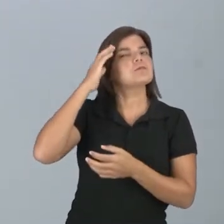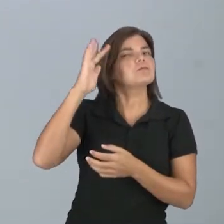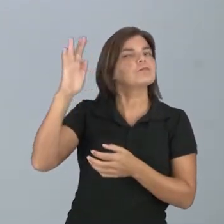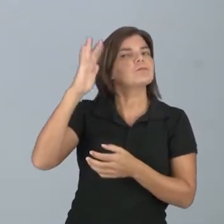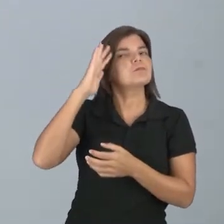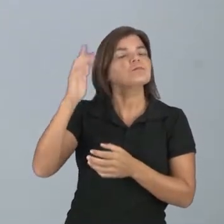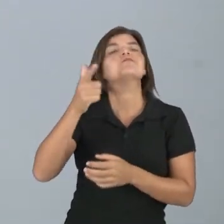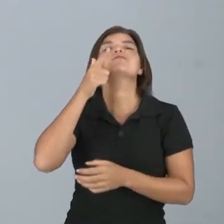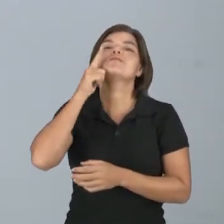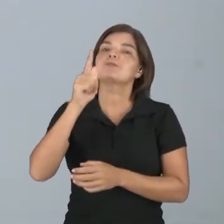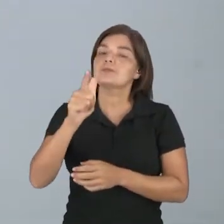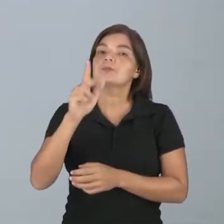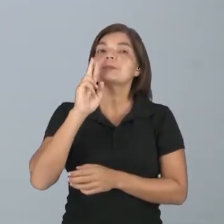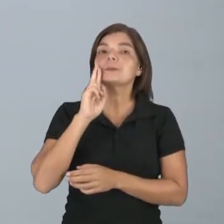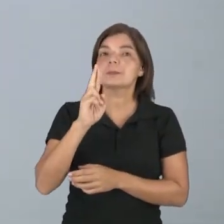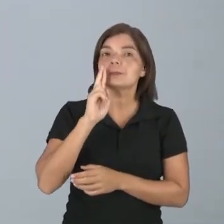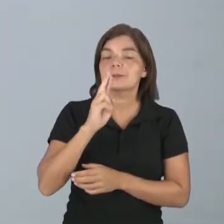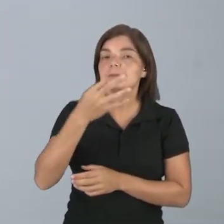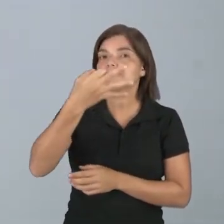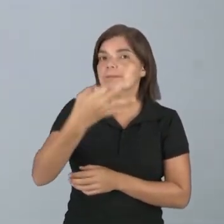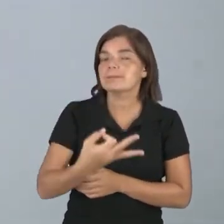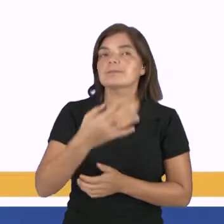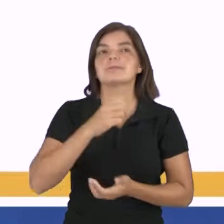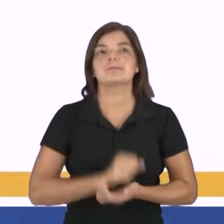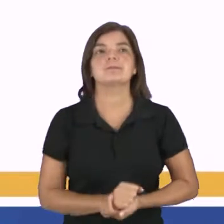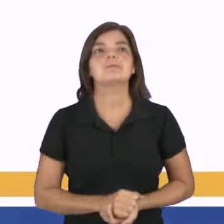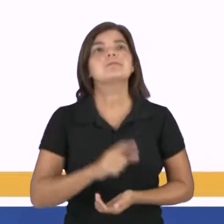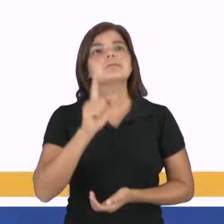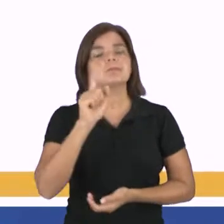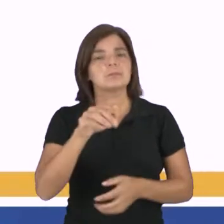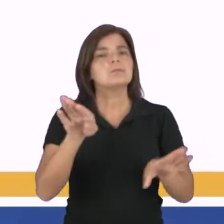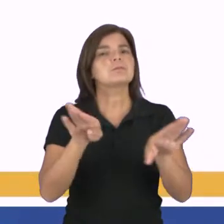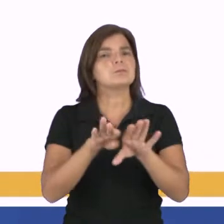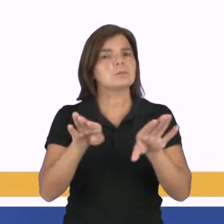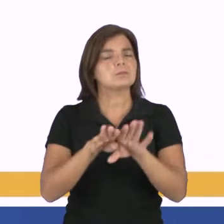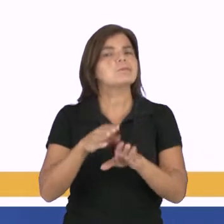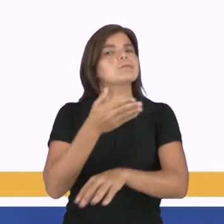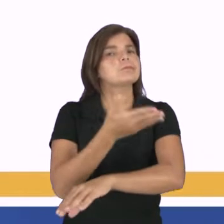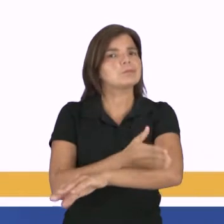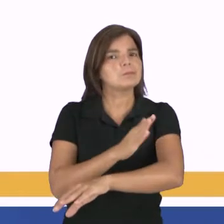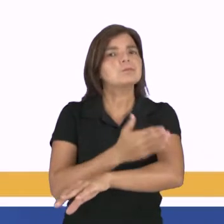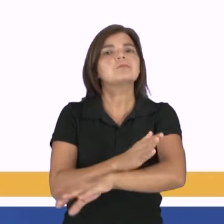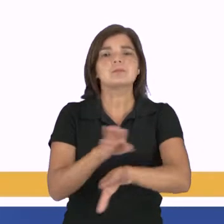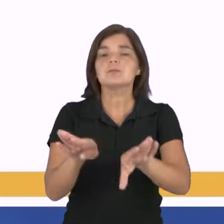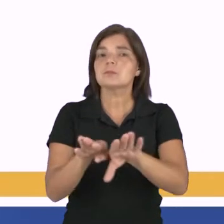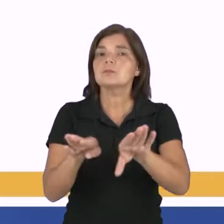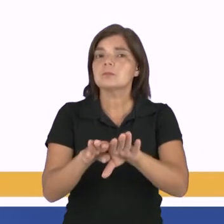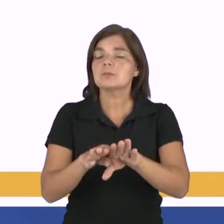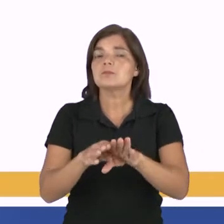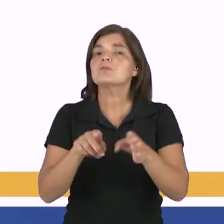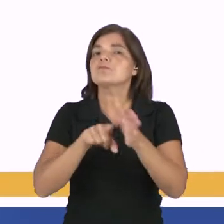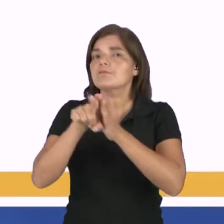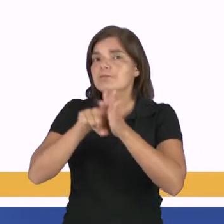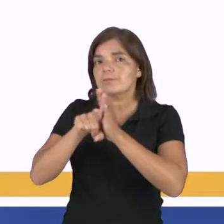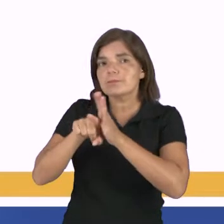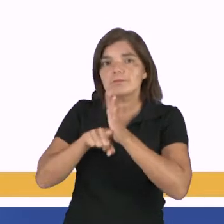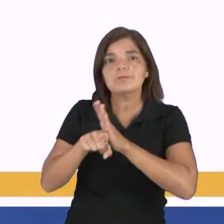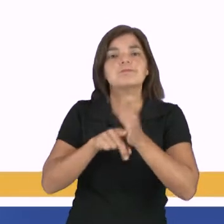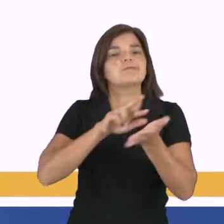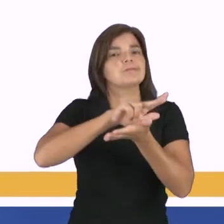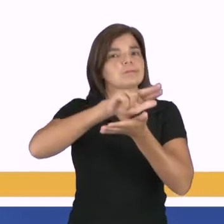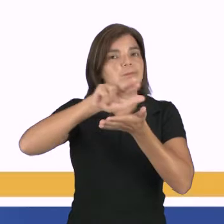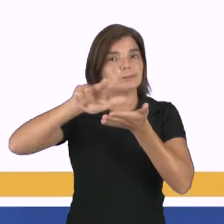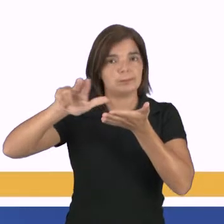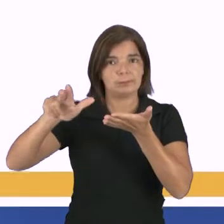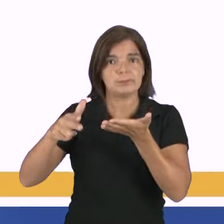encontrassem uma resposta satisfatória. É uma aplicação prática do conhecimento científico em diversas